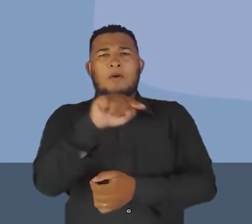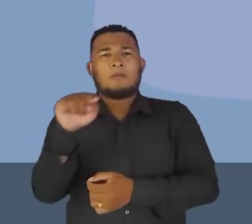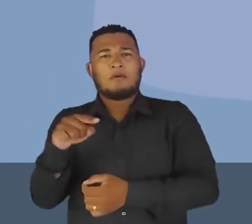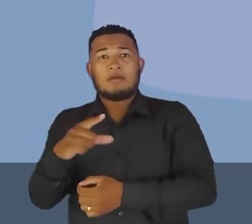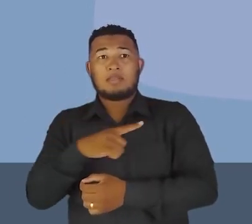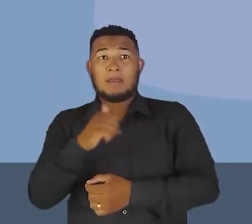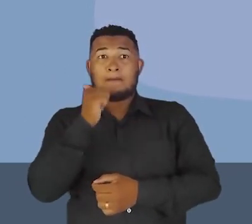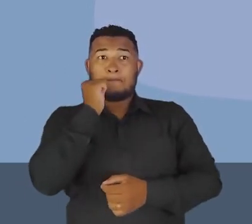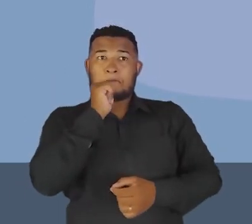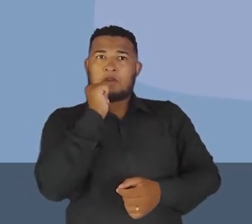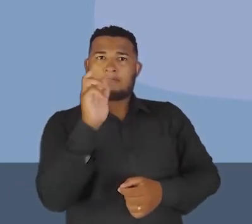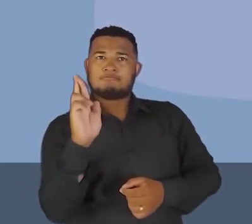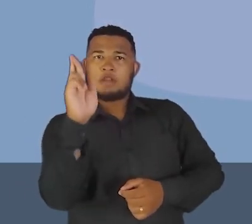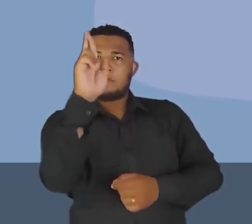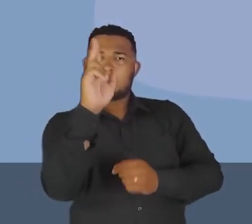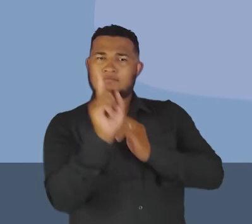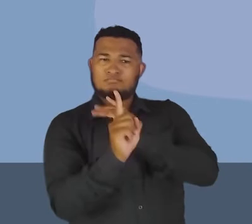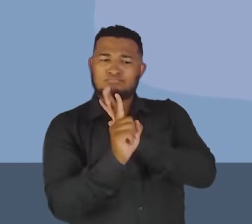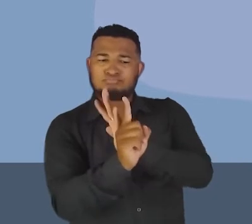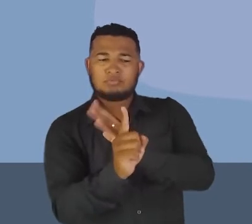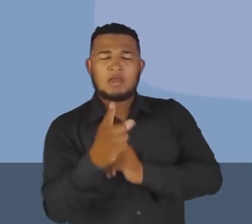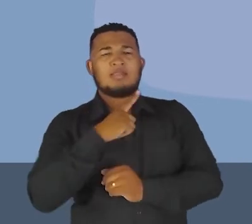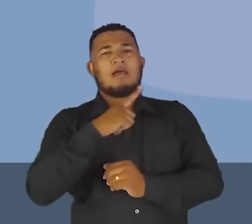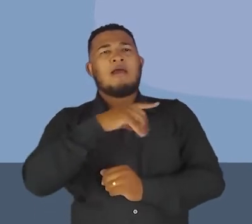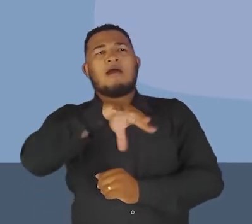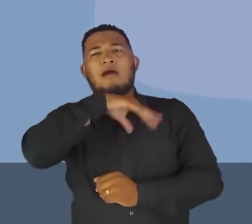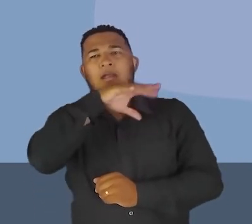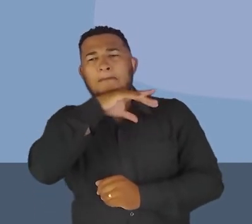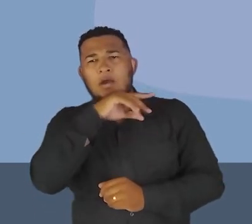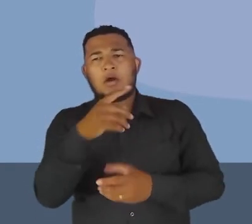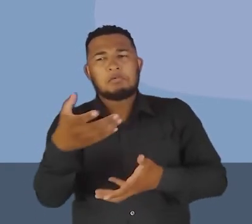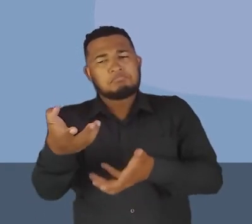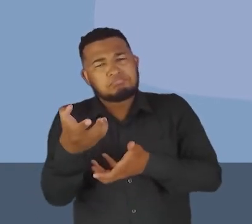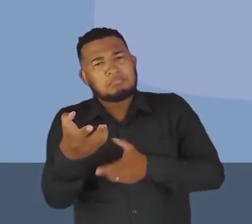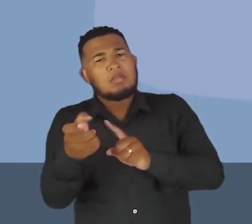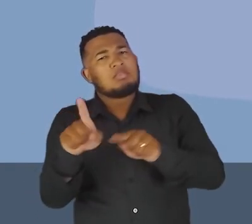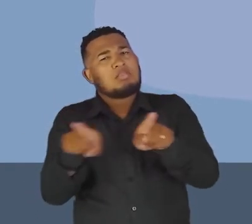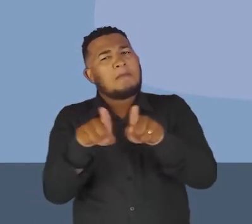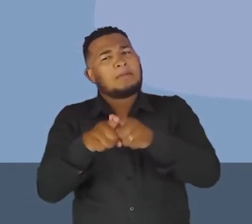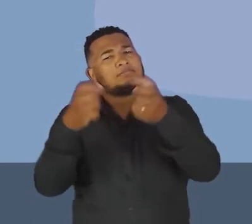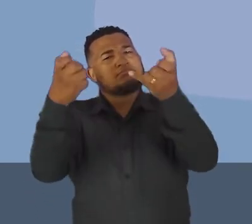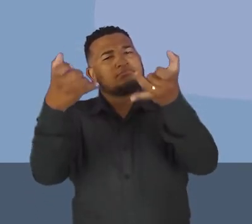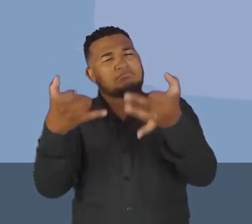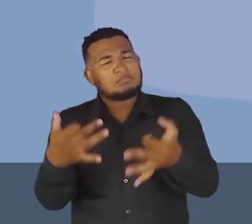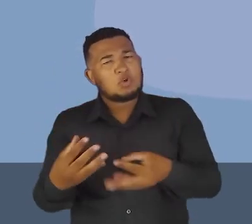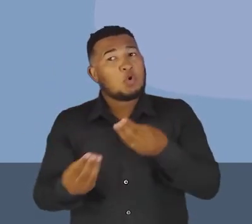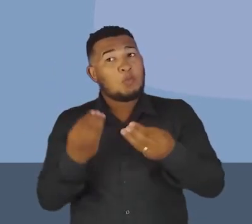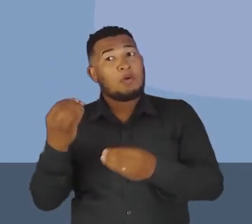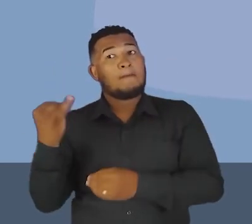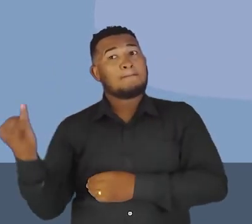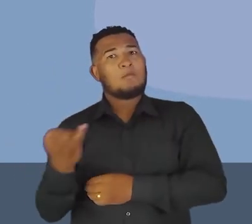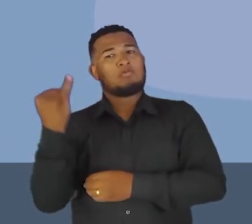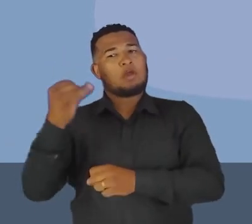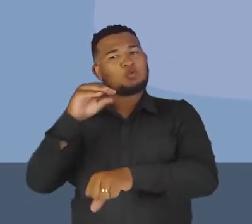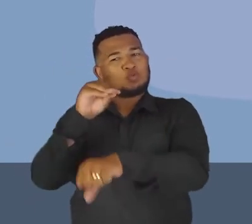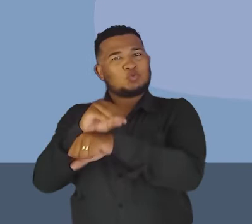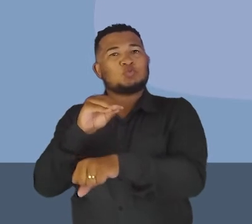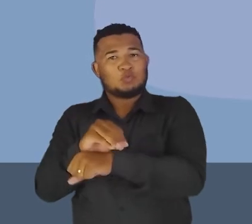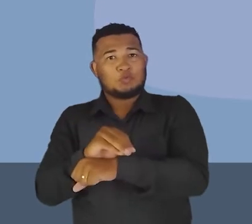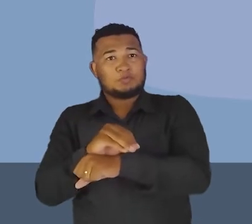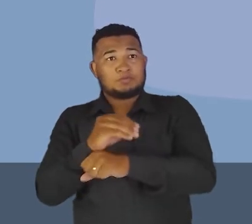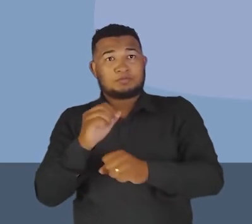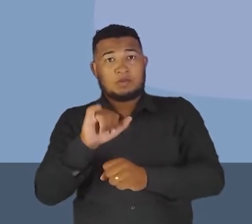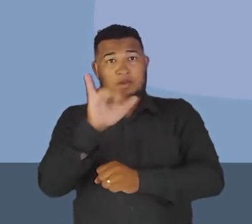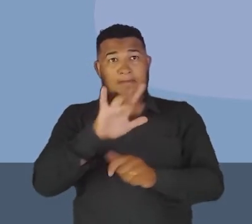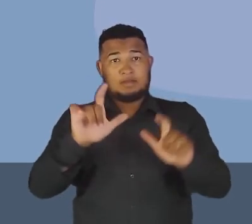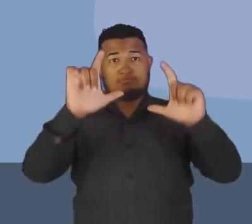guia que está segurando aí um animal, né? E com certeza deve estar explicando para essas crianças a importância de se preservar o meio ambiente, né? Na segunda imagem,